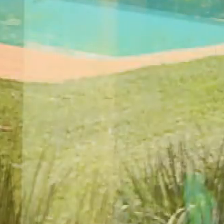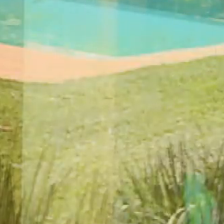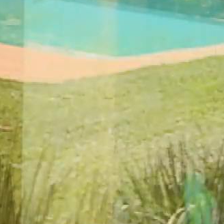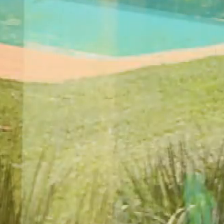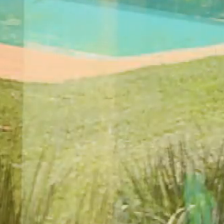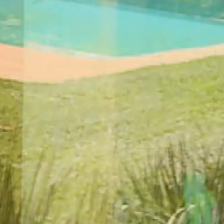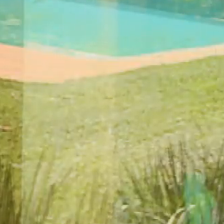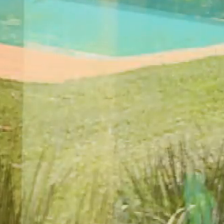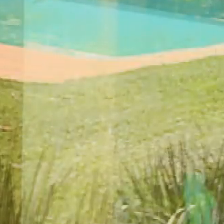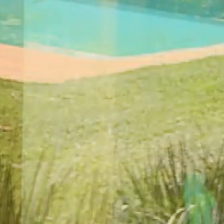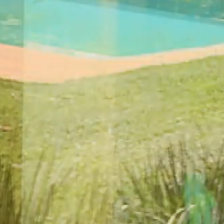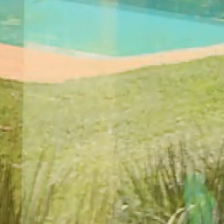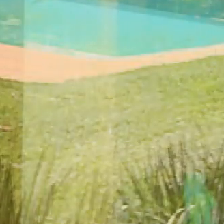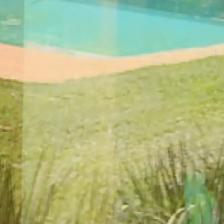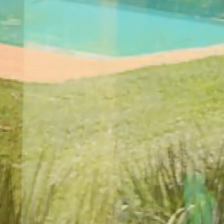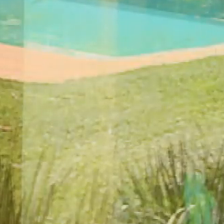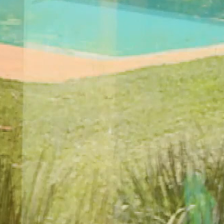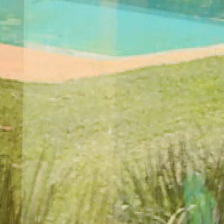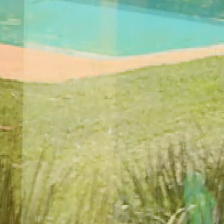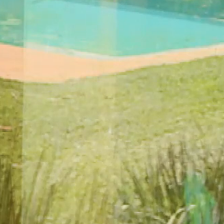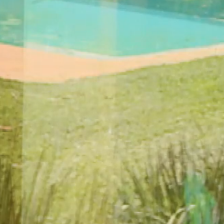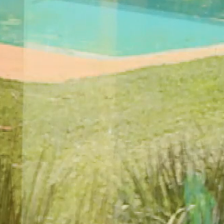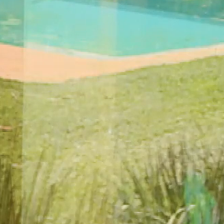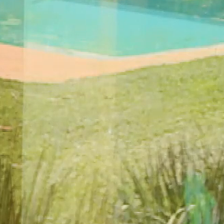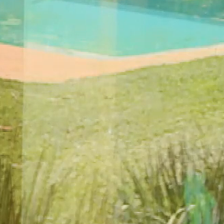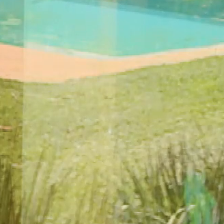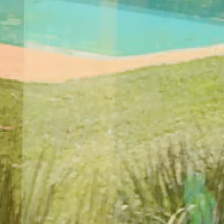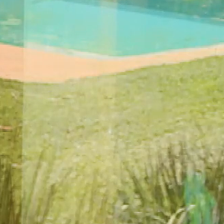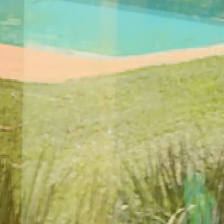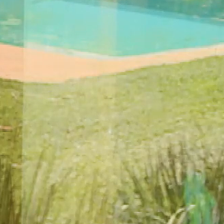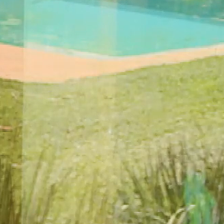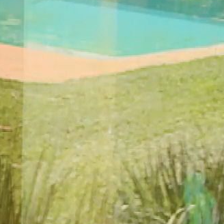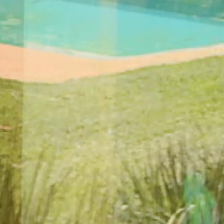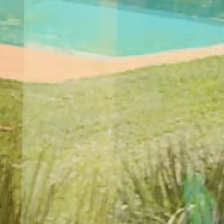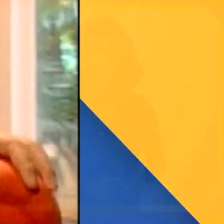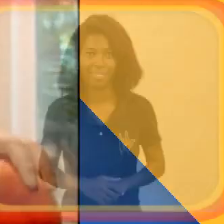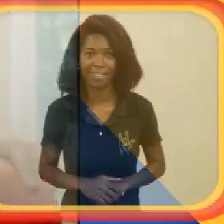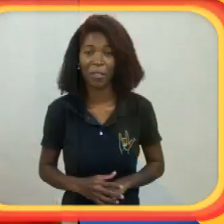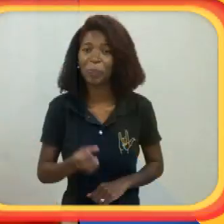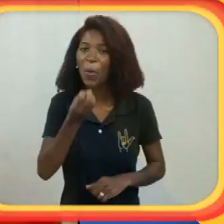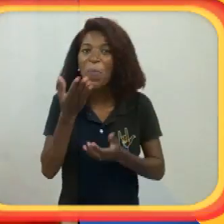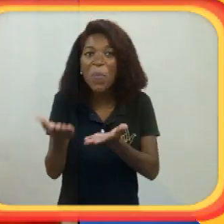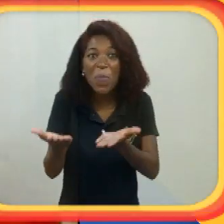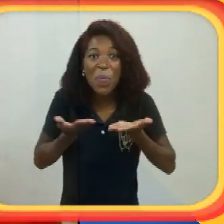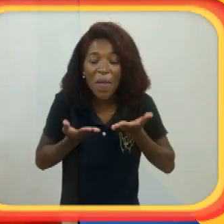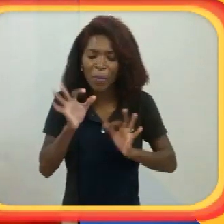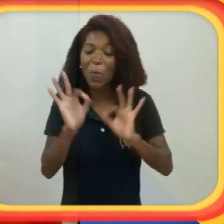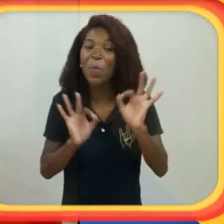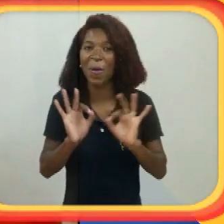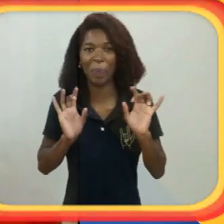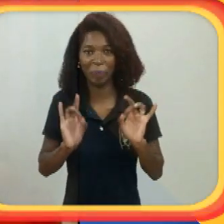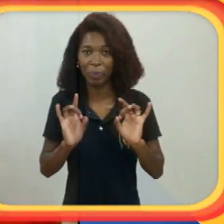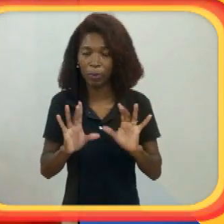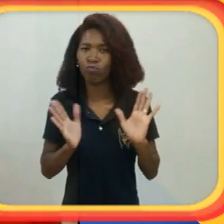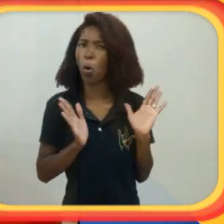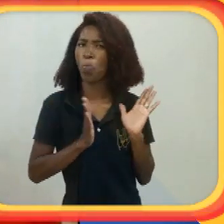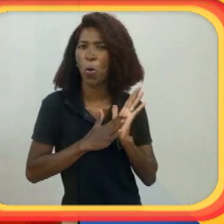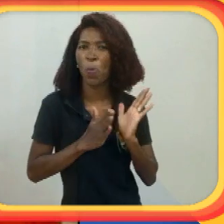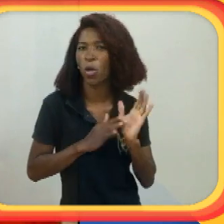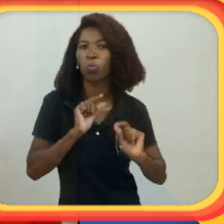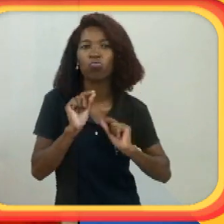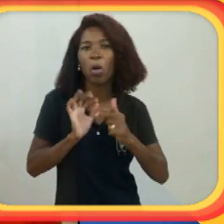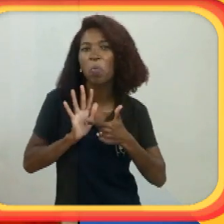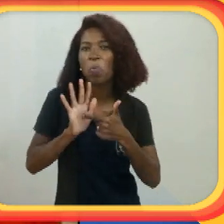uma bonita semente aí com relação à inclusão social das pessoas com deficiência. Trecho Antigo Bem programa especial. Nossa